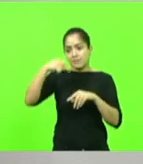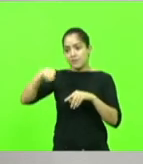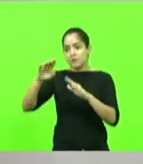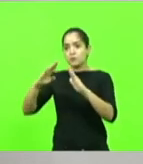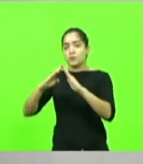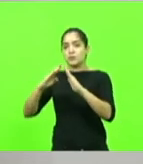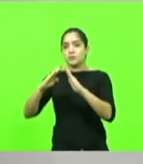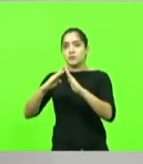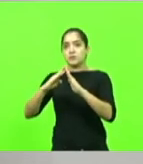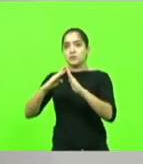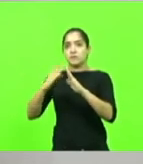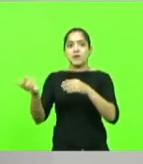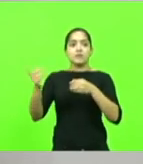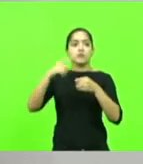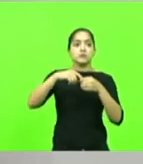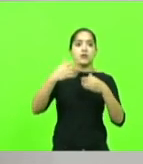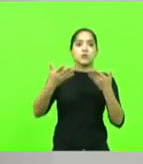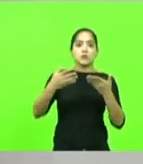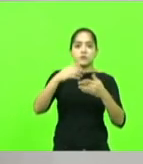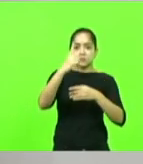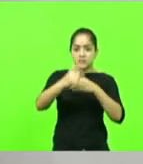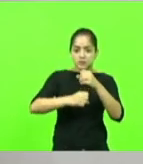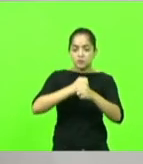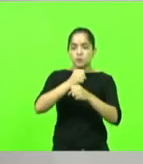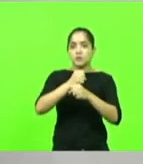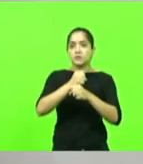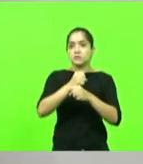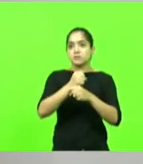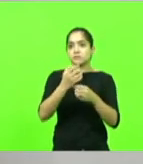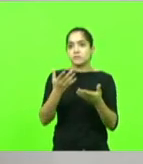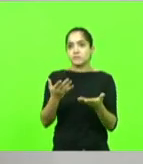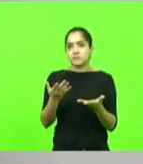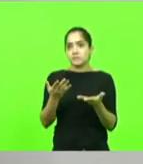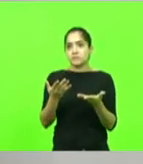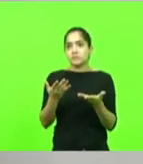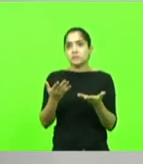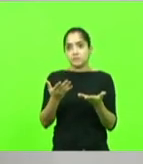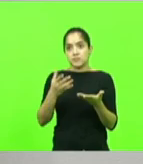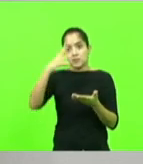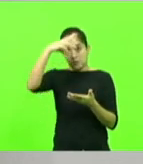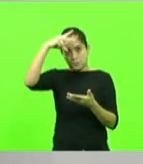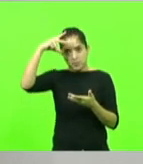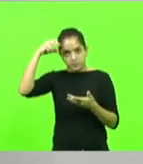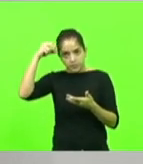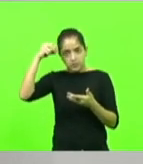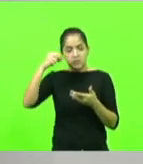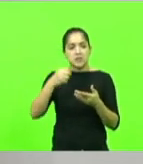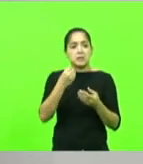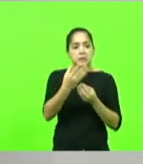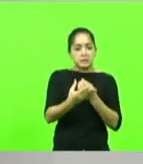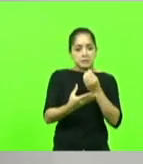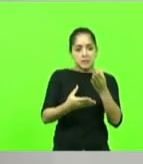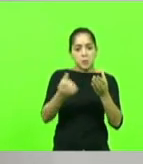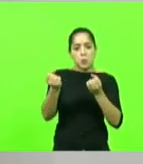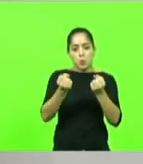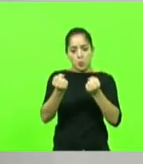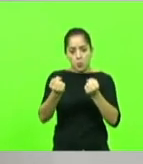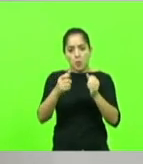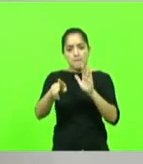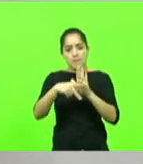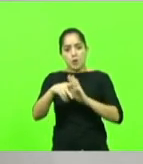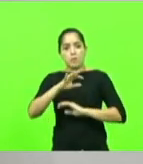ver se polícia de novo daqui a um ano e oito meses. E o prefeito lá deu. Deu viatura, pintou a base, deu